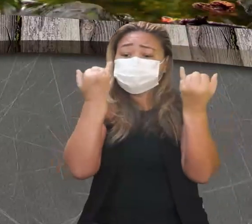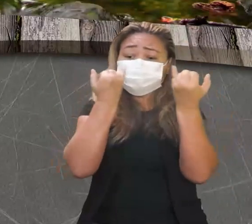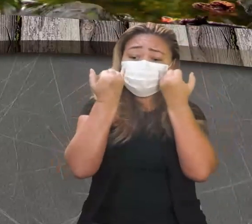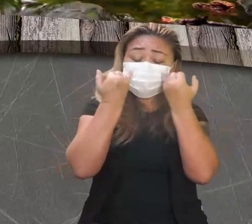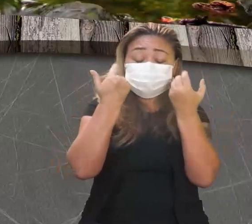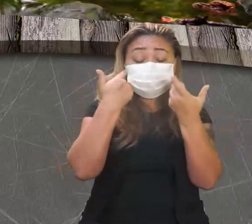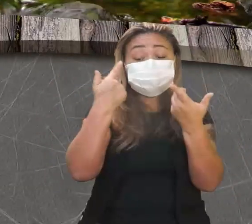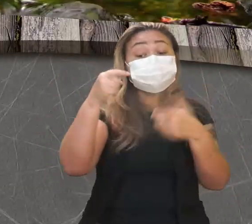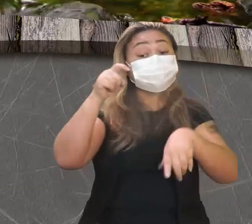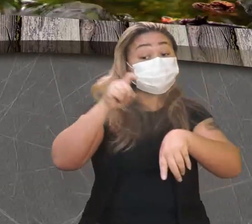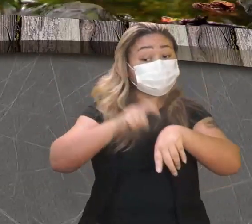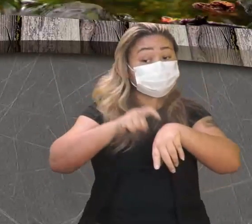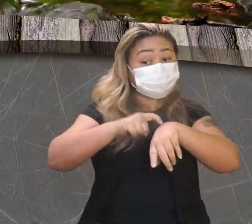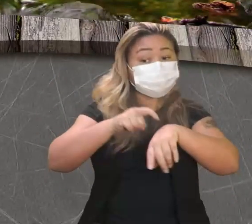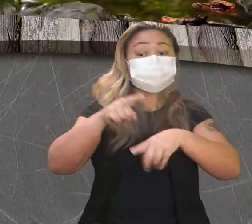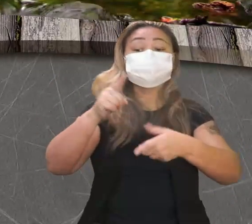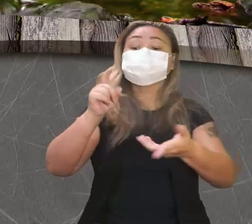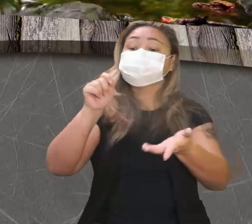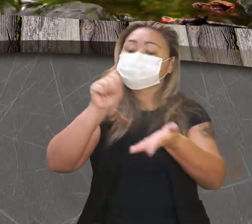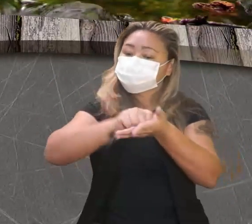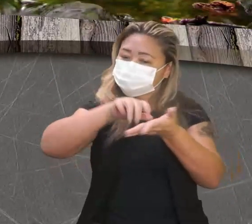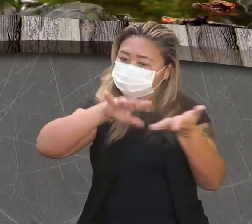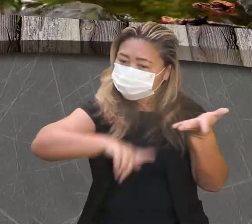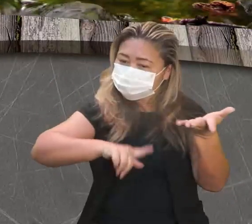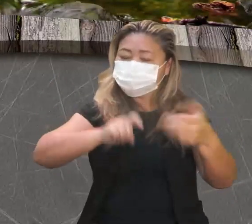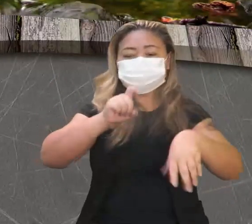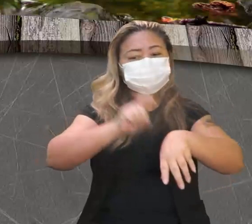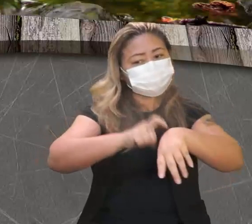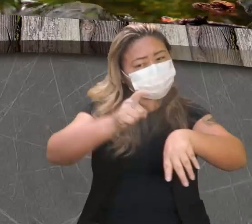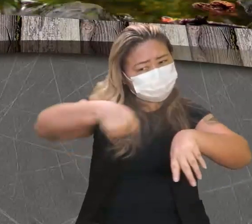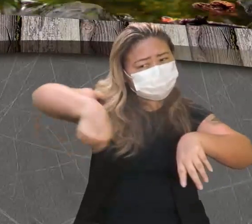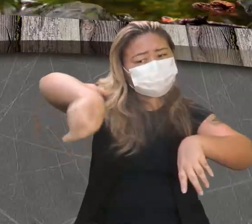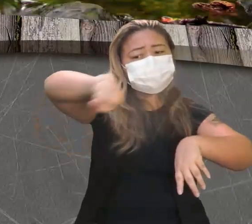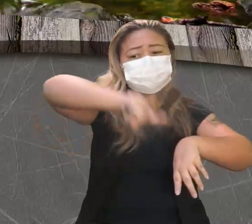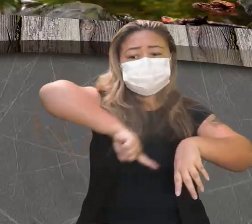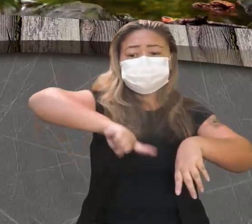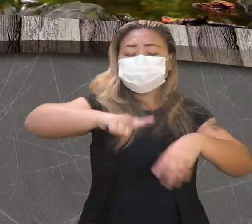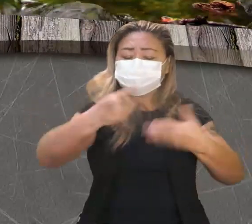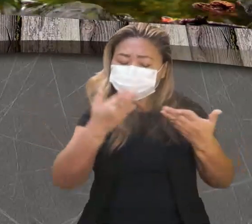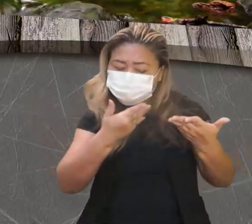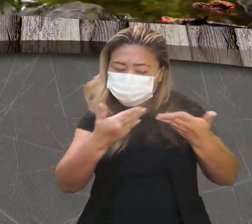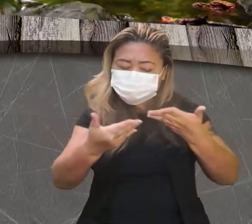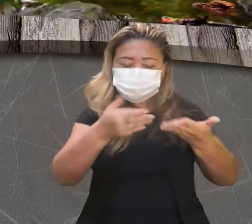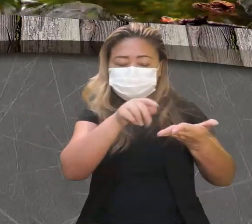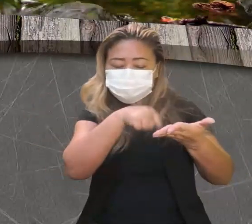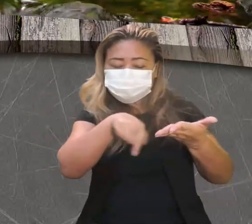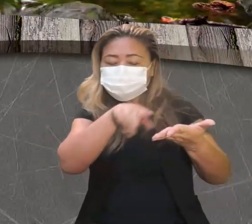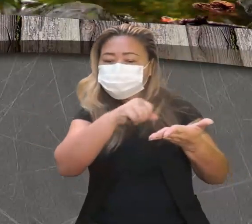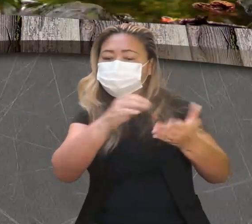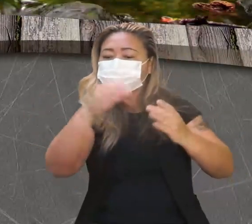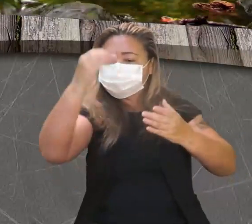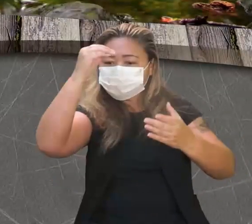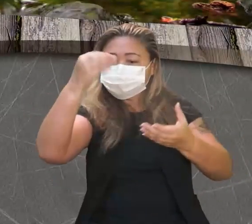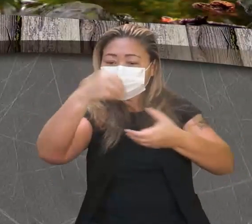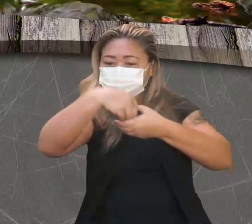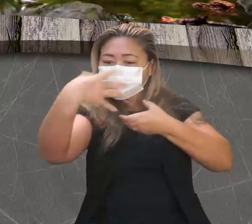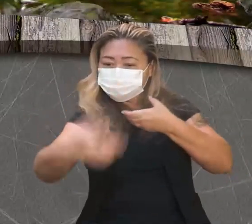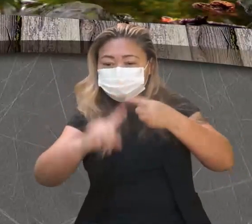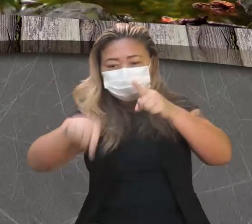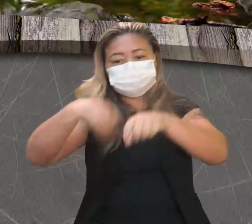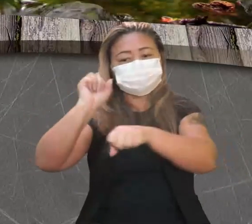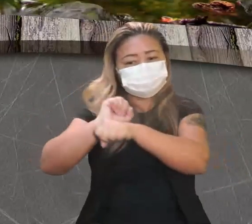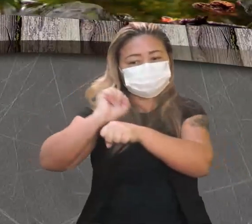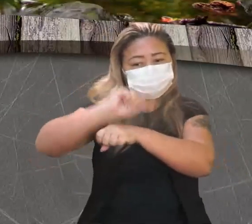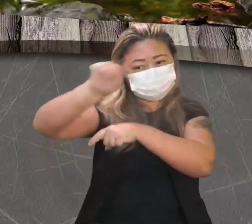momento da atividade, tá bom? E a gente vai dar um tempinho para você aí se familiarizar um pouquinho mais com esse conteúdo e a gente te